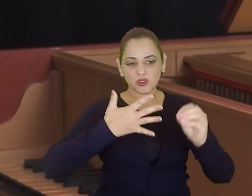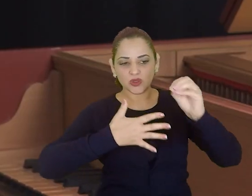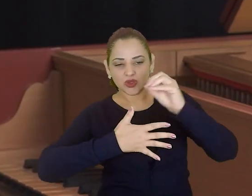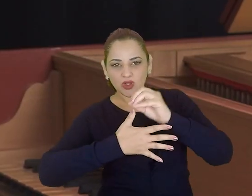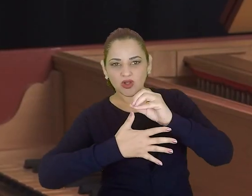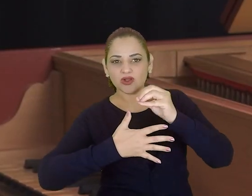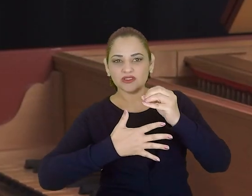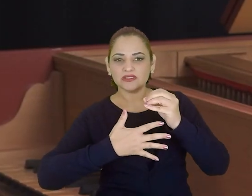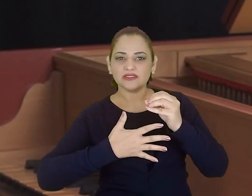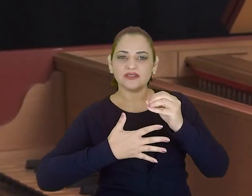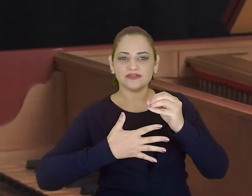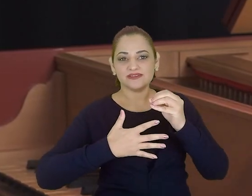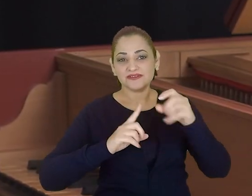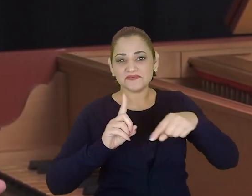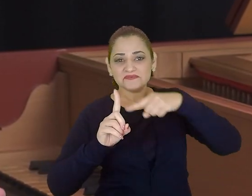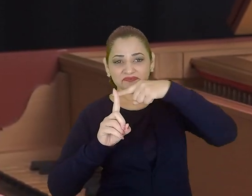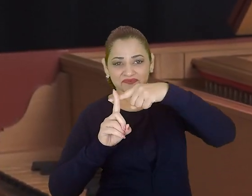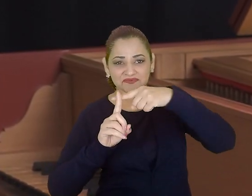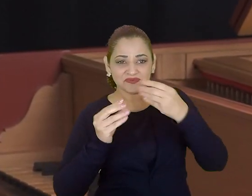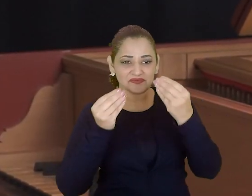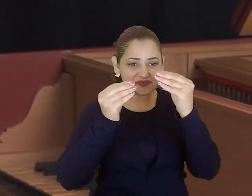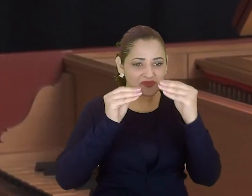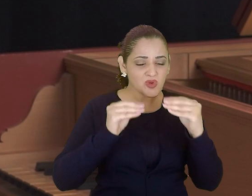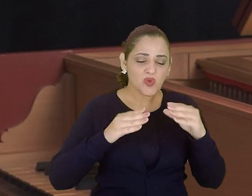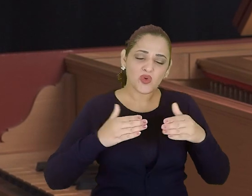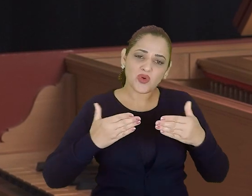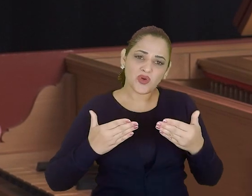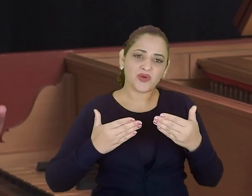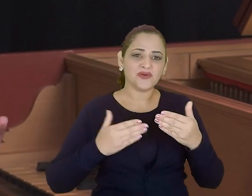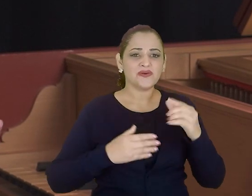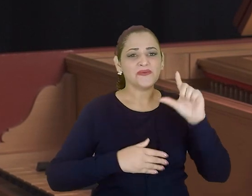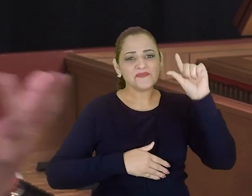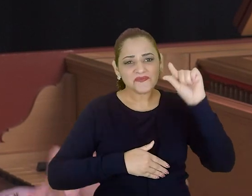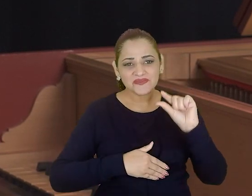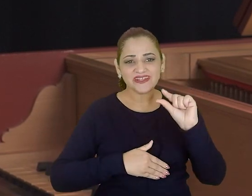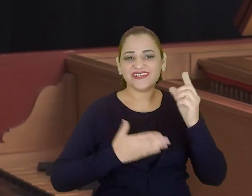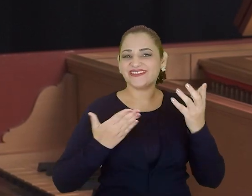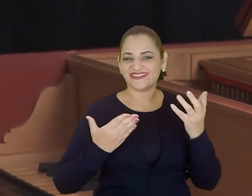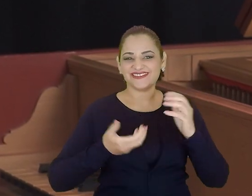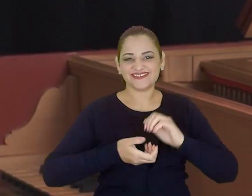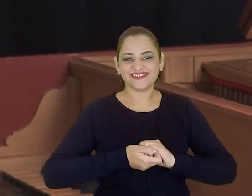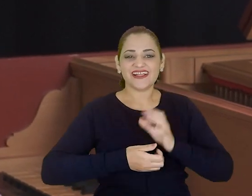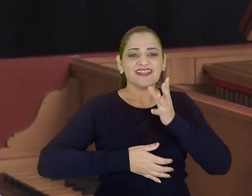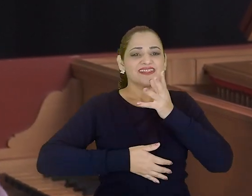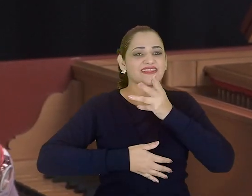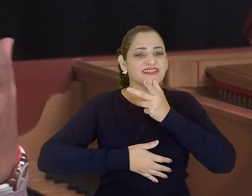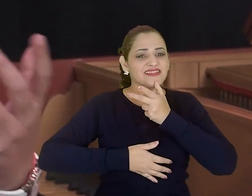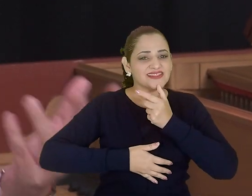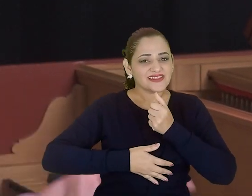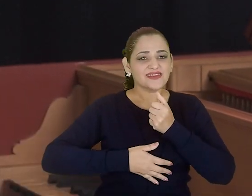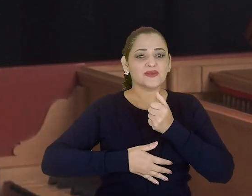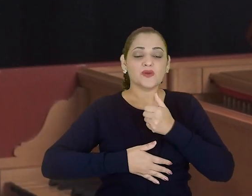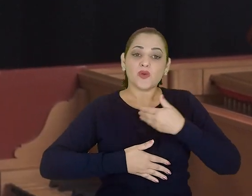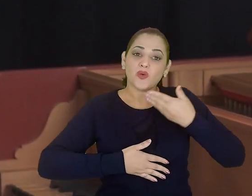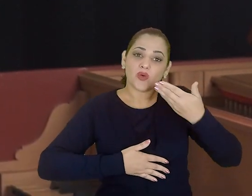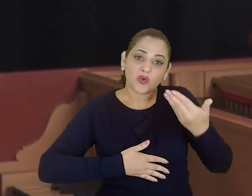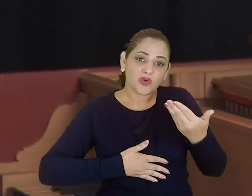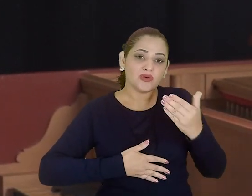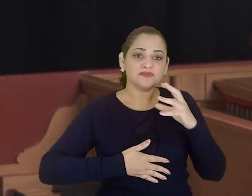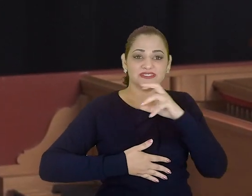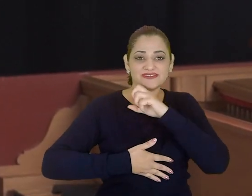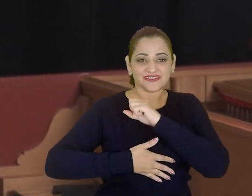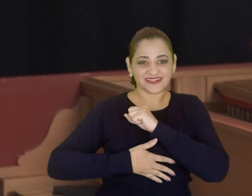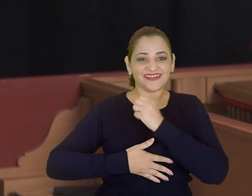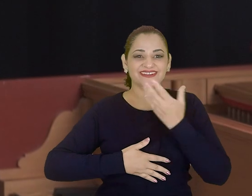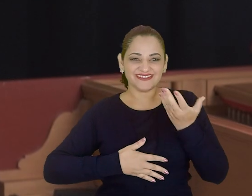nota, se também toca ele mais lento, ou mais arpejado,